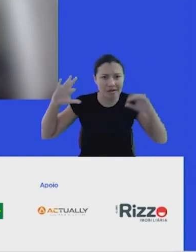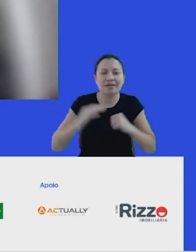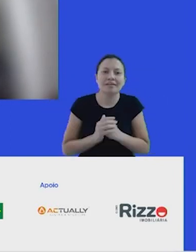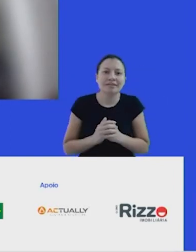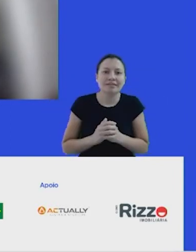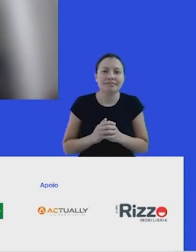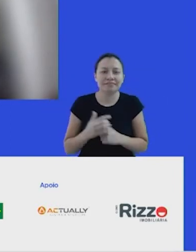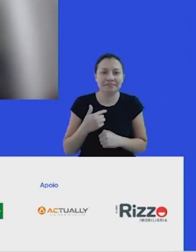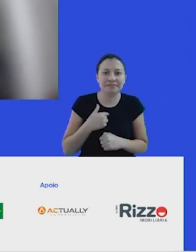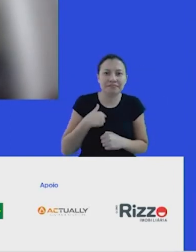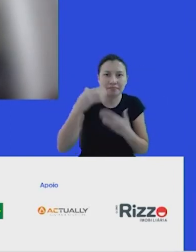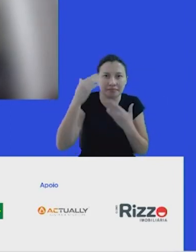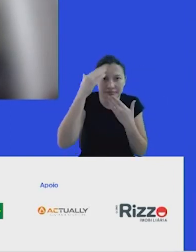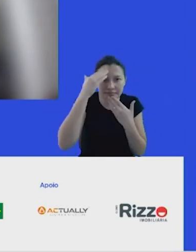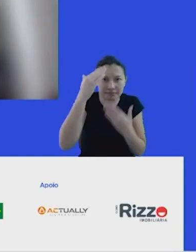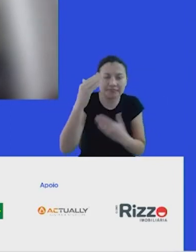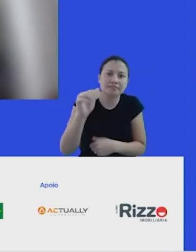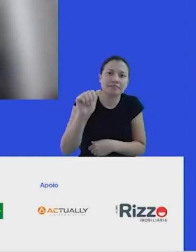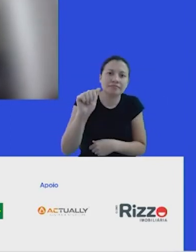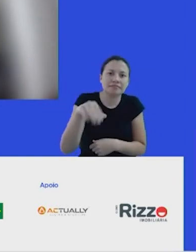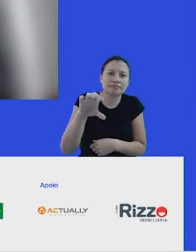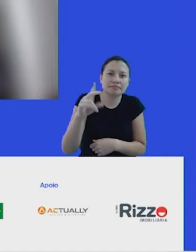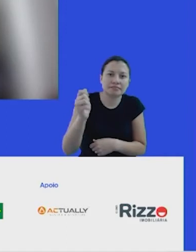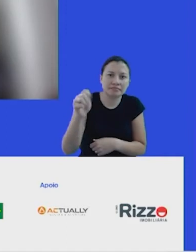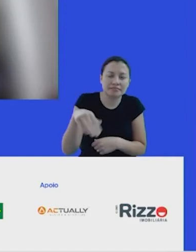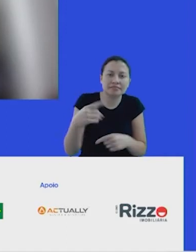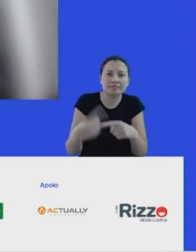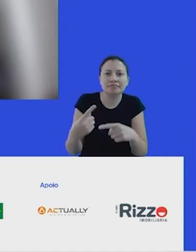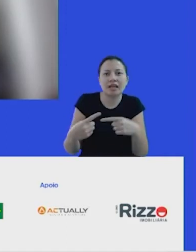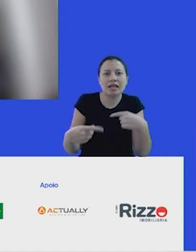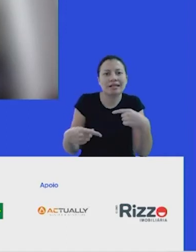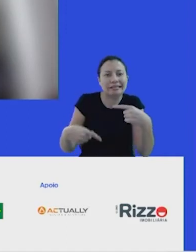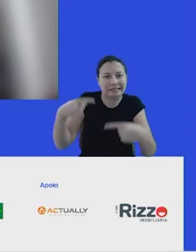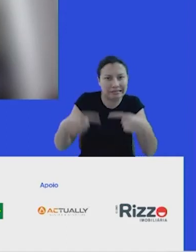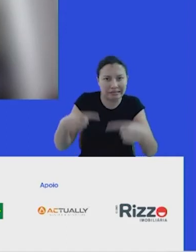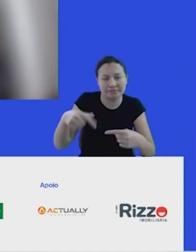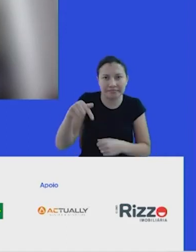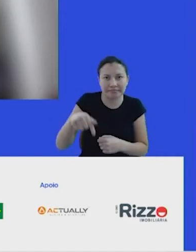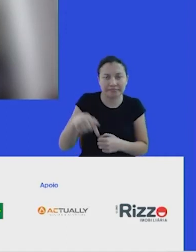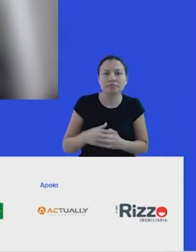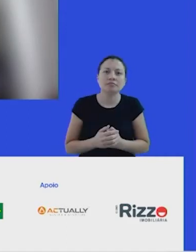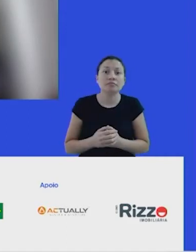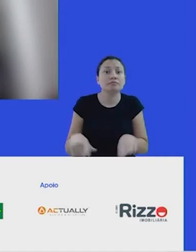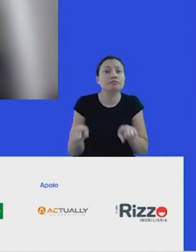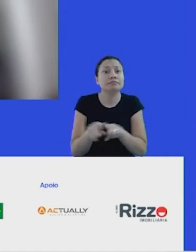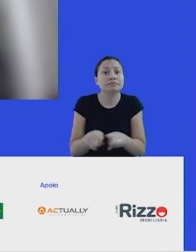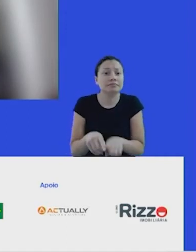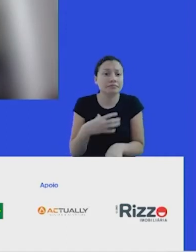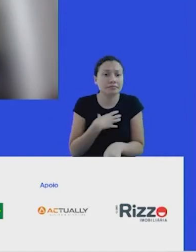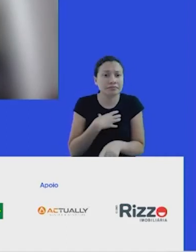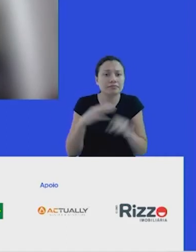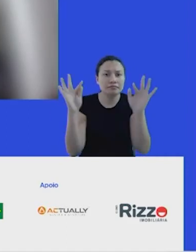agradecida à Anchan por estar promovendo esse debate, né? E muito feliz de estar aqui com a Paula.